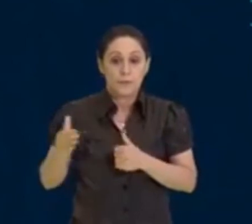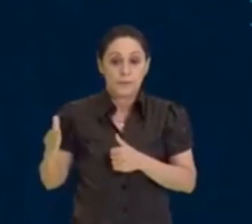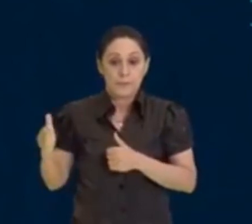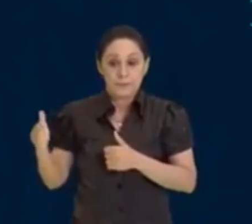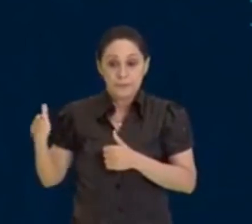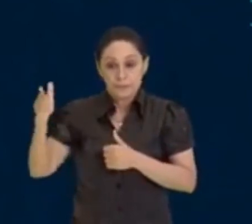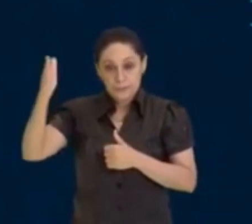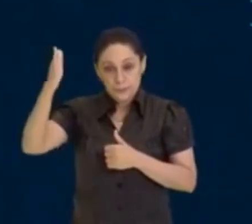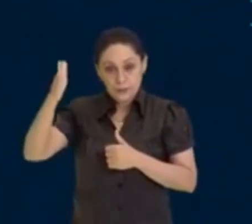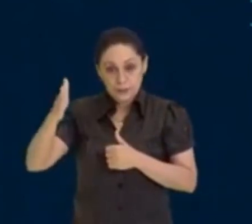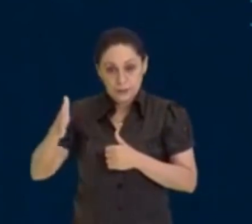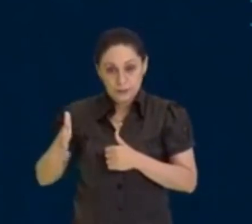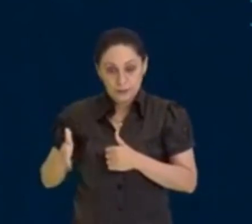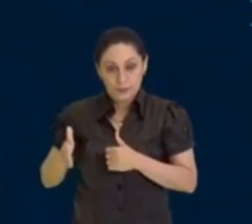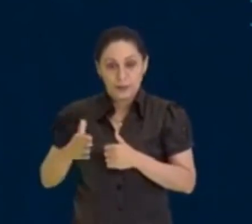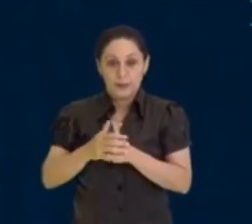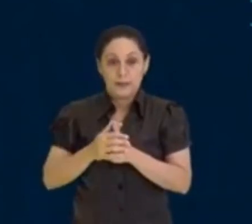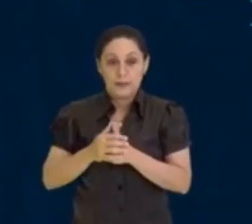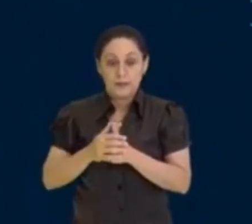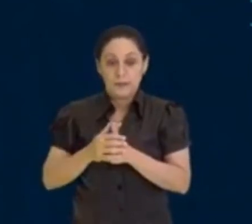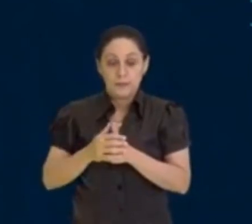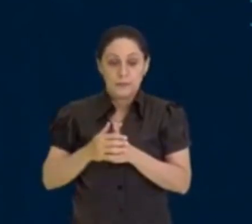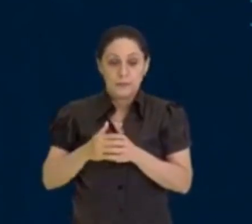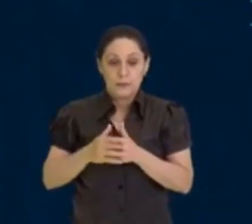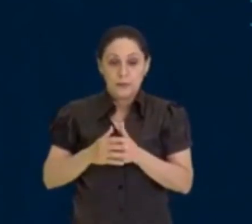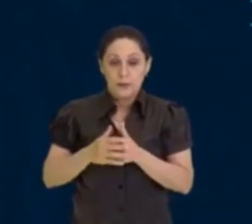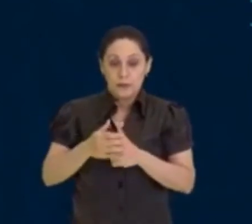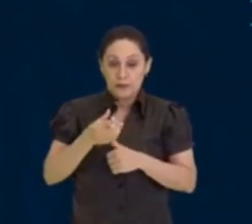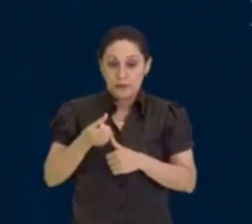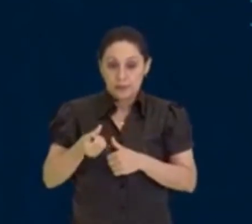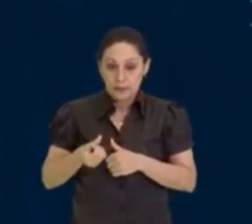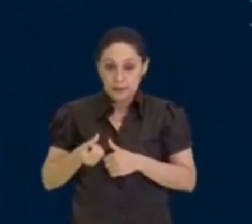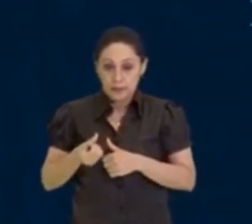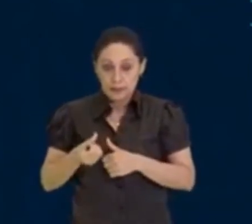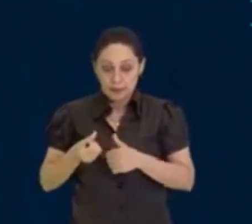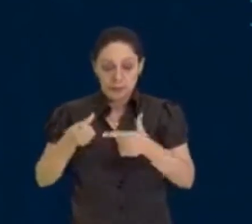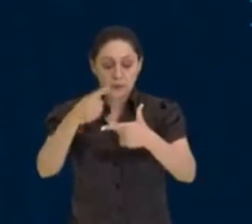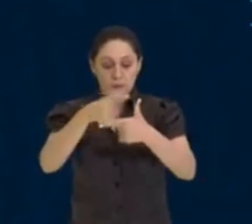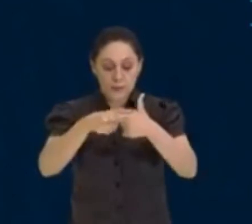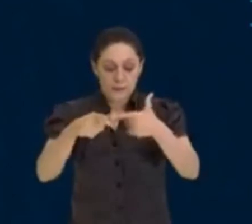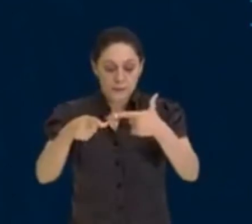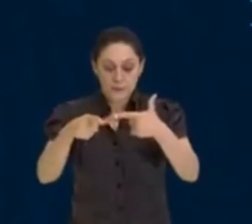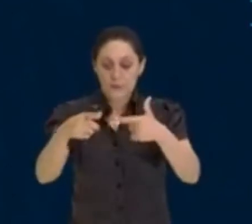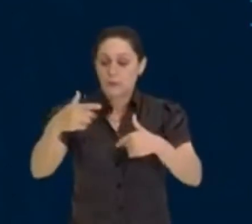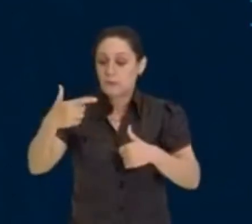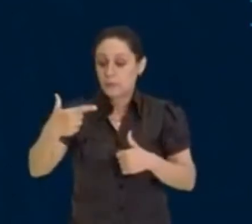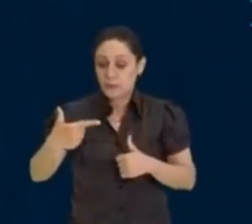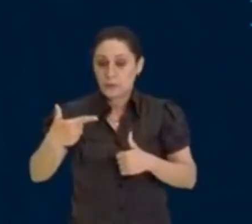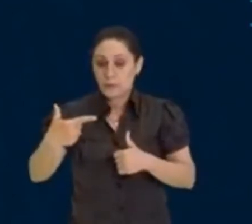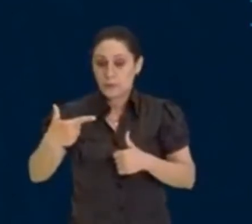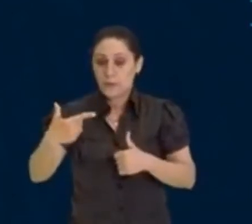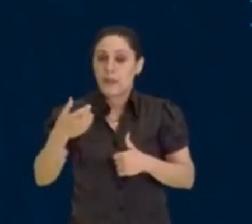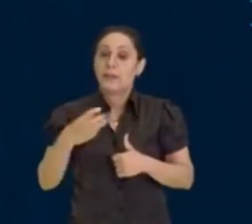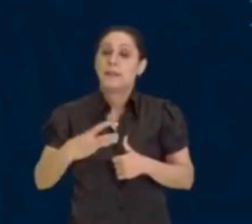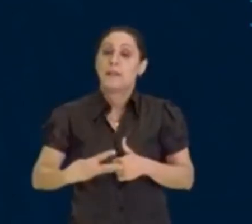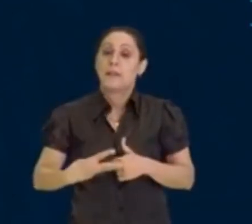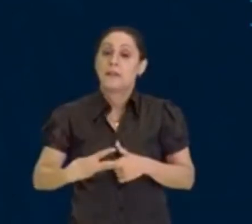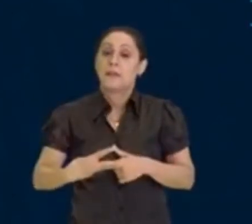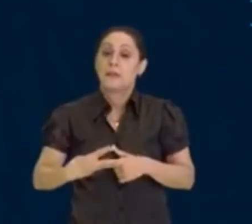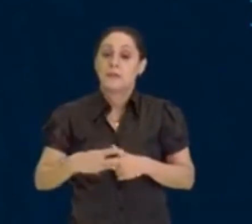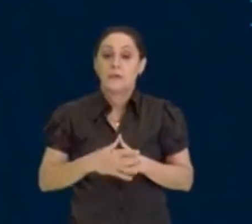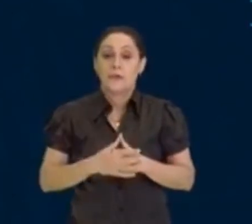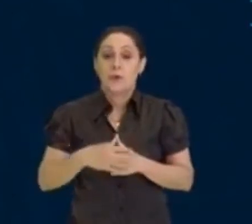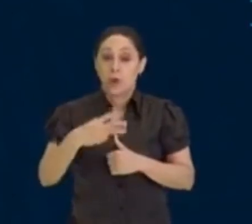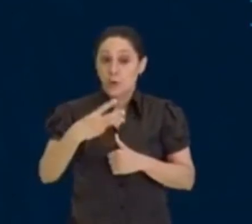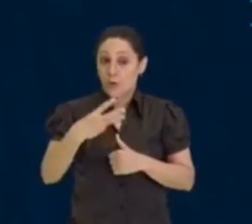12 dividido por 2, deu 6, 6 dividido por 2, dá 3, o 3 é um número